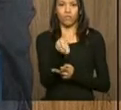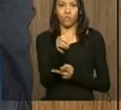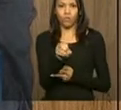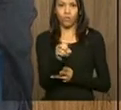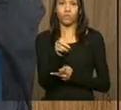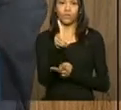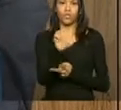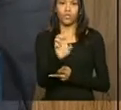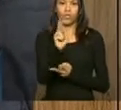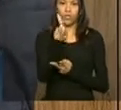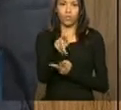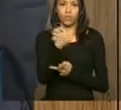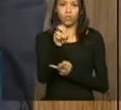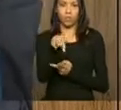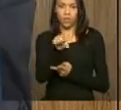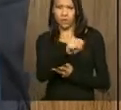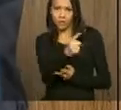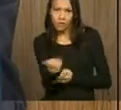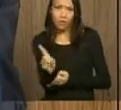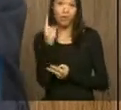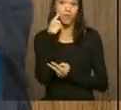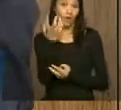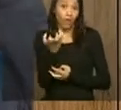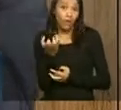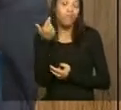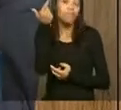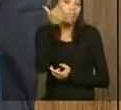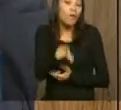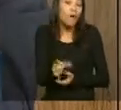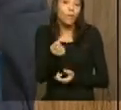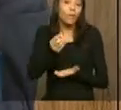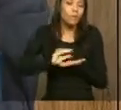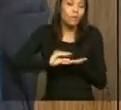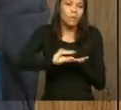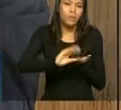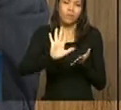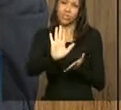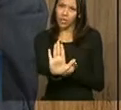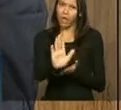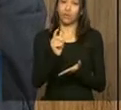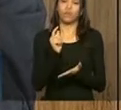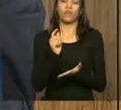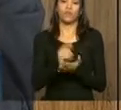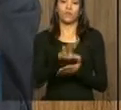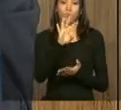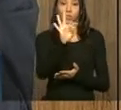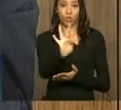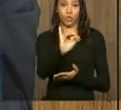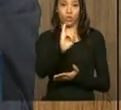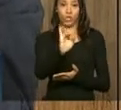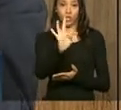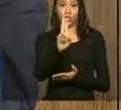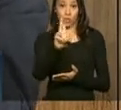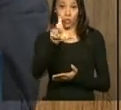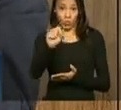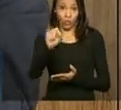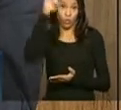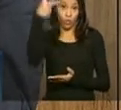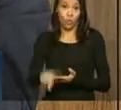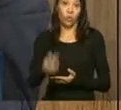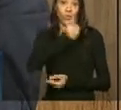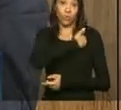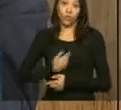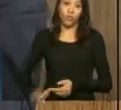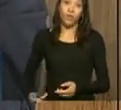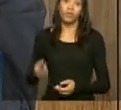investimentos mais lucrativos. Ou seja, já aqui os títulos de governo estão rendendo pouco, então há uma